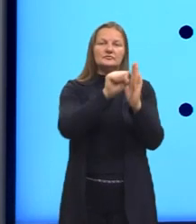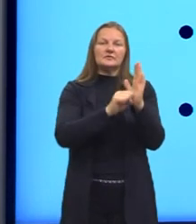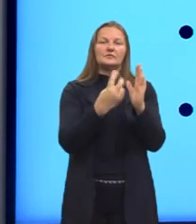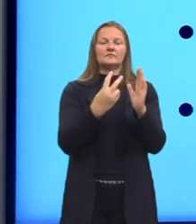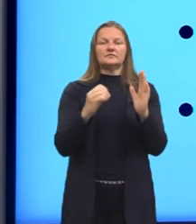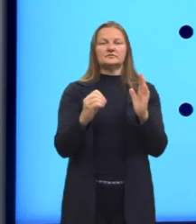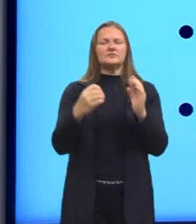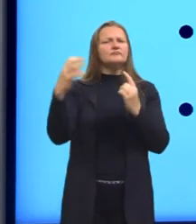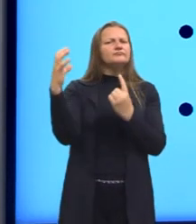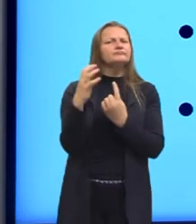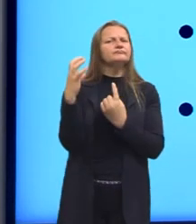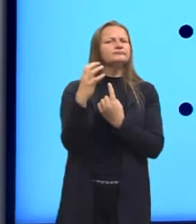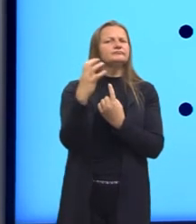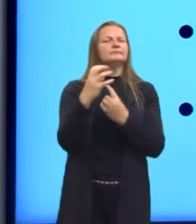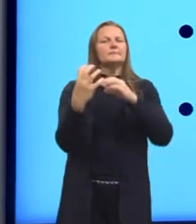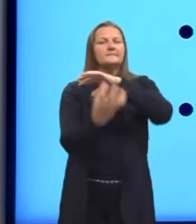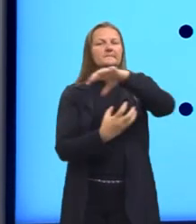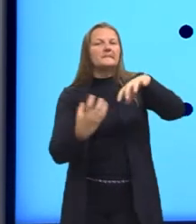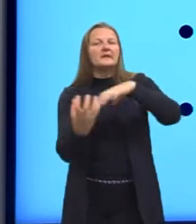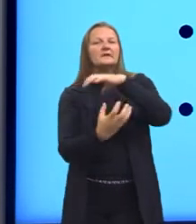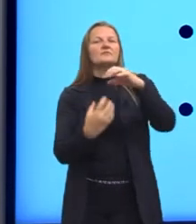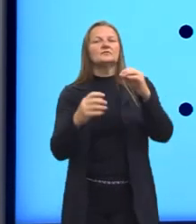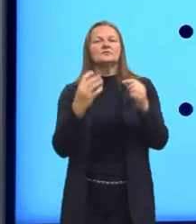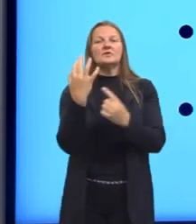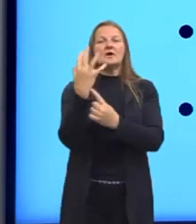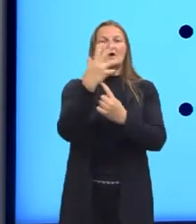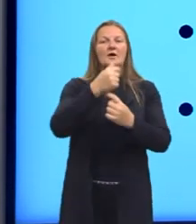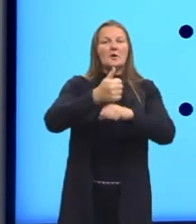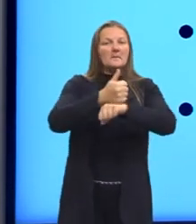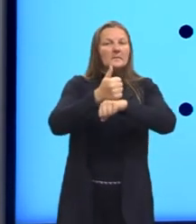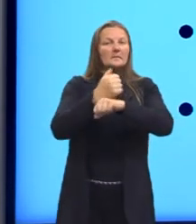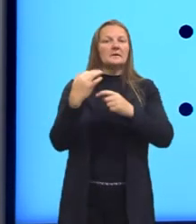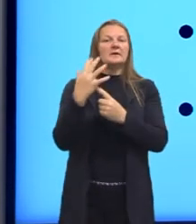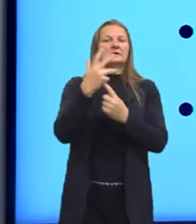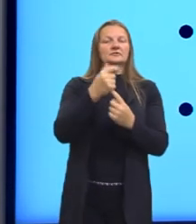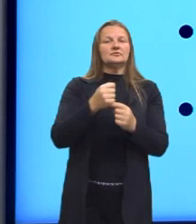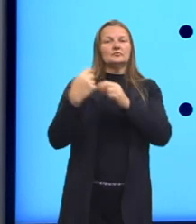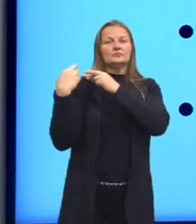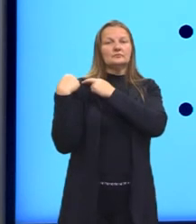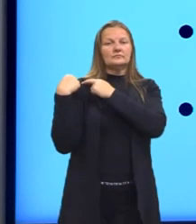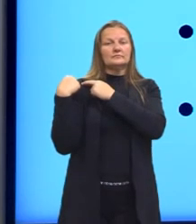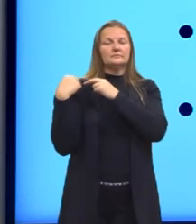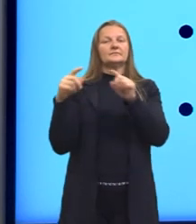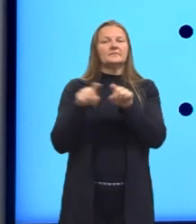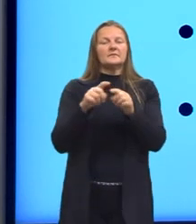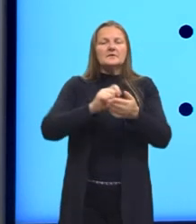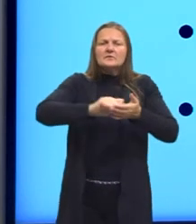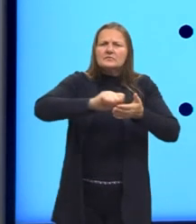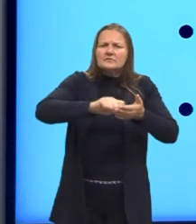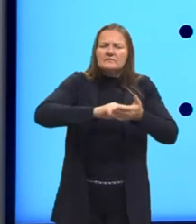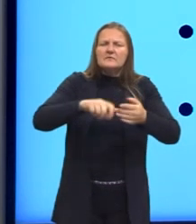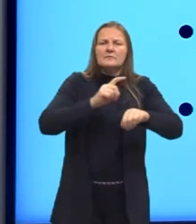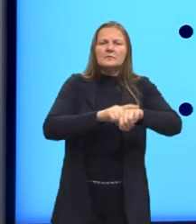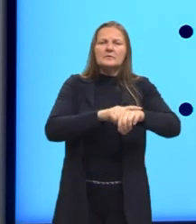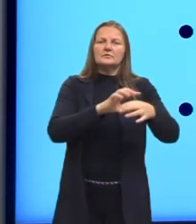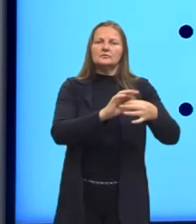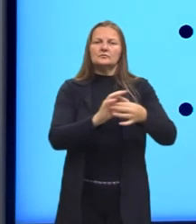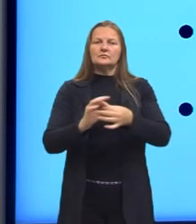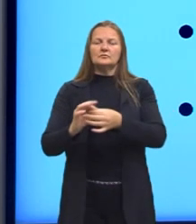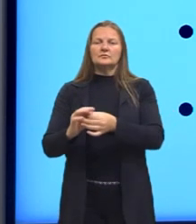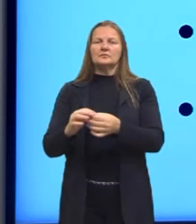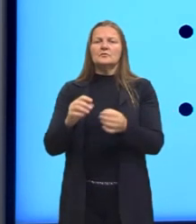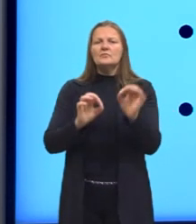influências que fazem, né, esses artistas que se comprometeram em escrever nesse momento, a